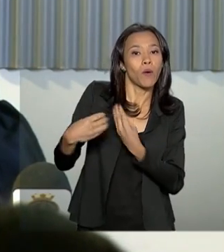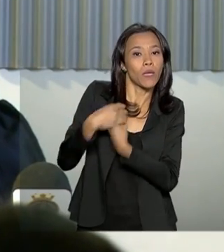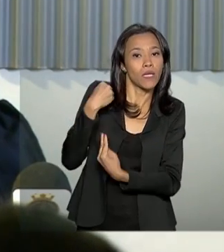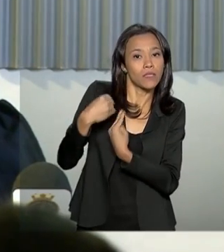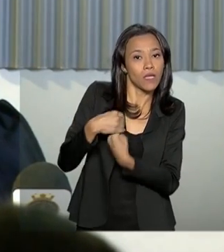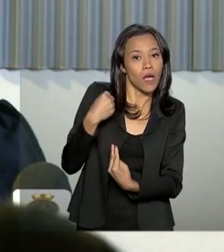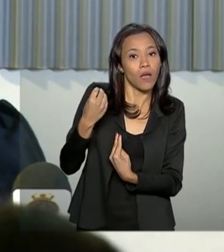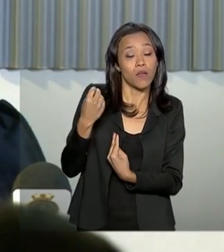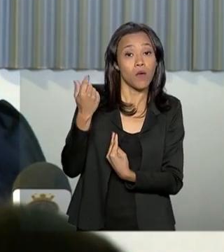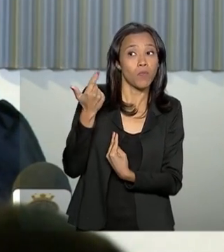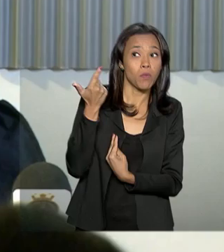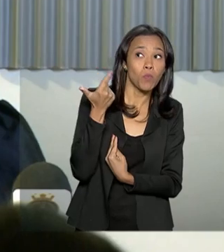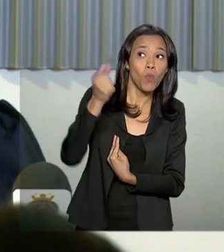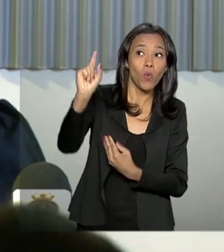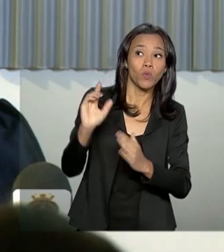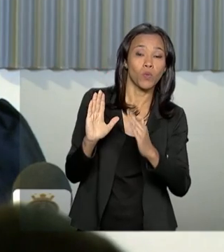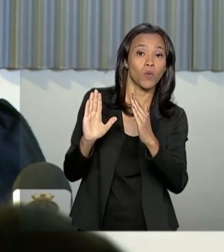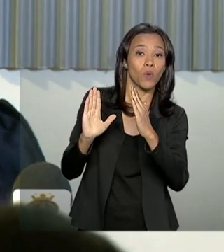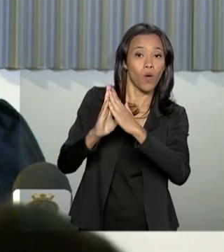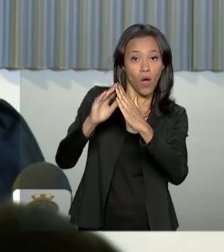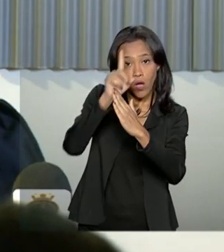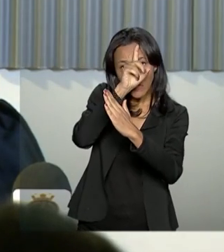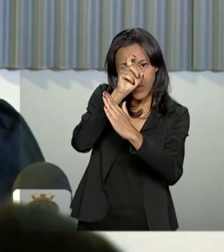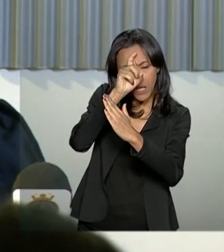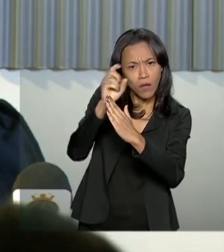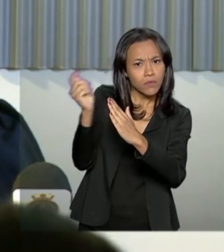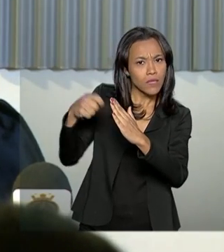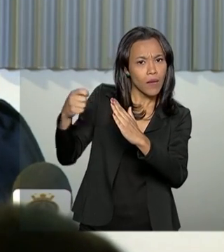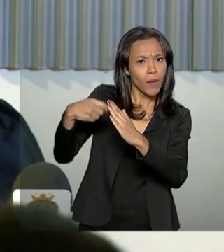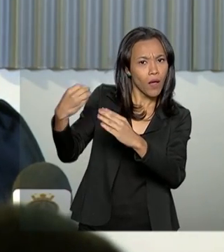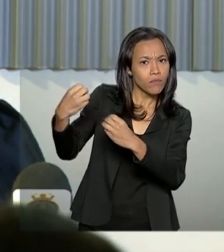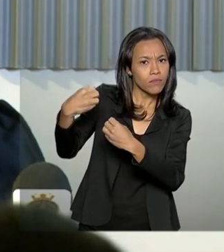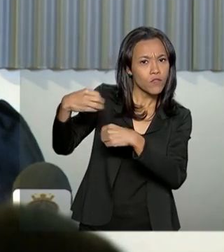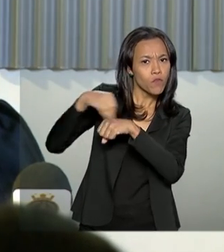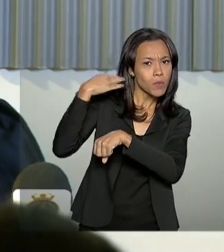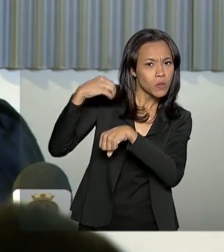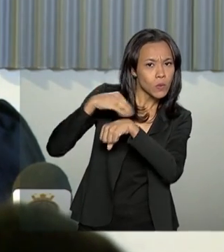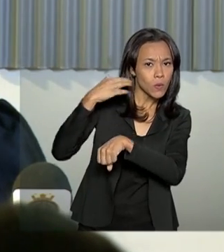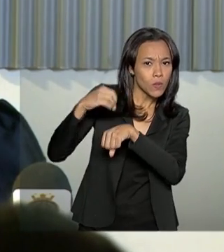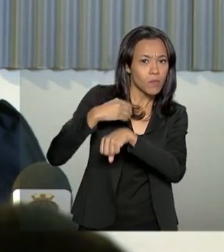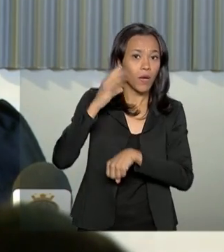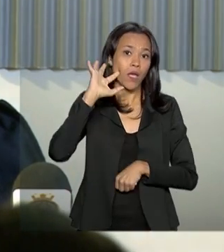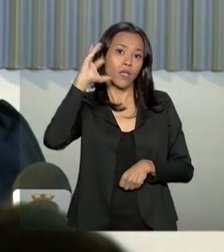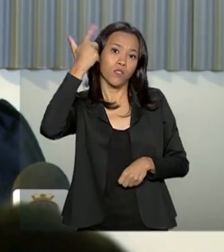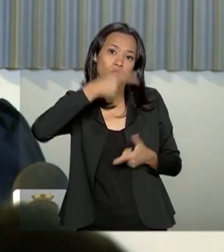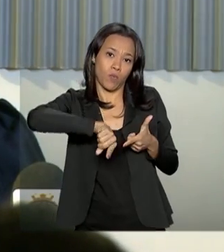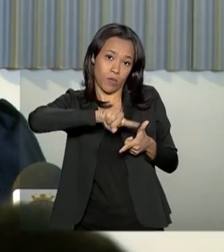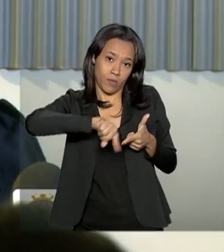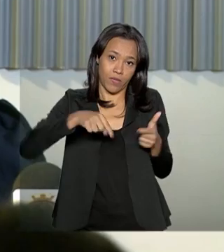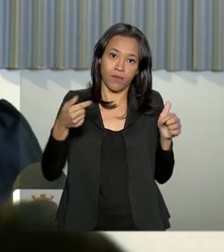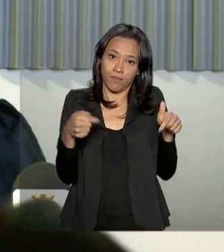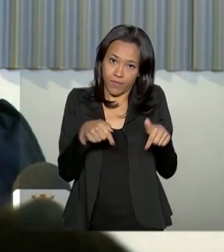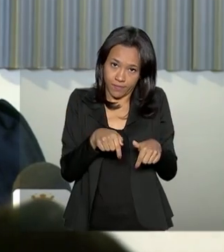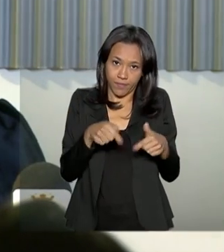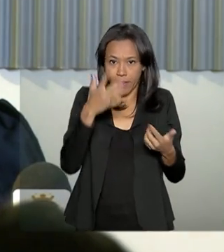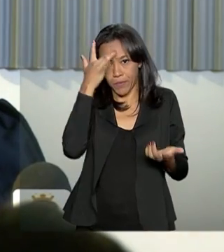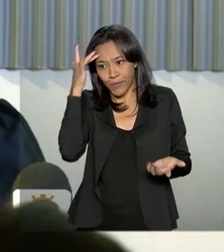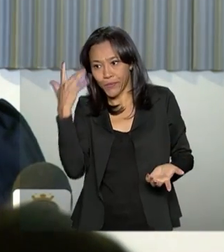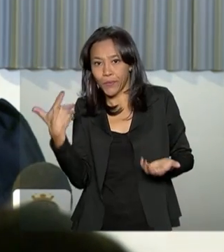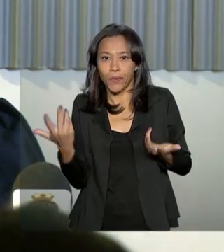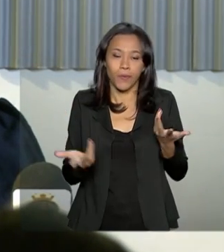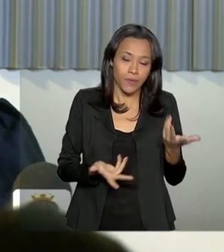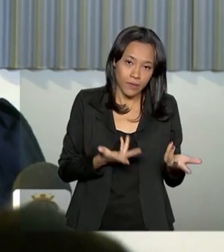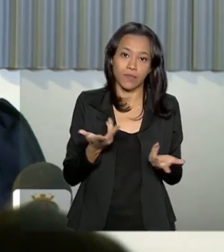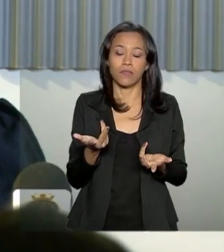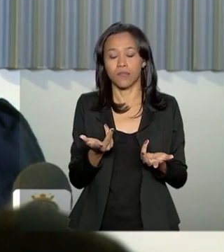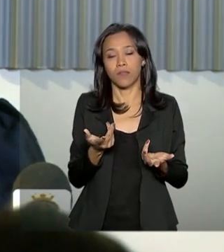exemplo, pelo Hospital Naval Marcílio Dias, para que nós possamos resolver o problema da pessoa ou pelo